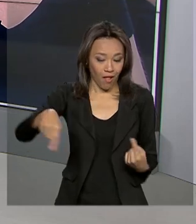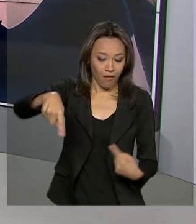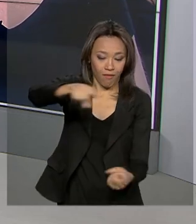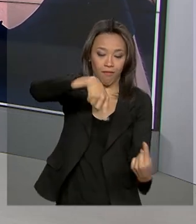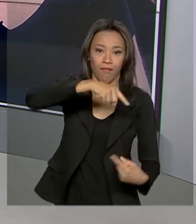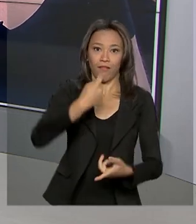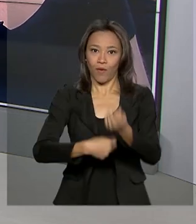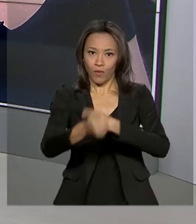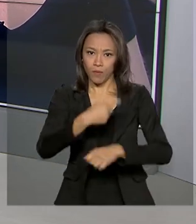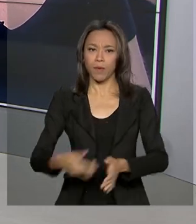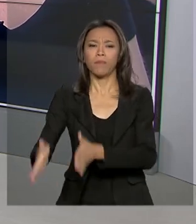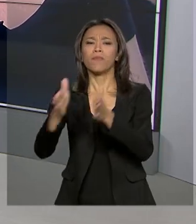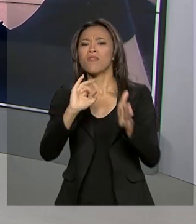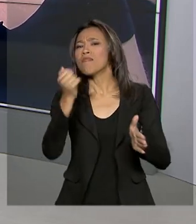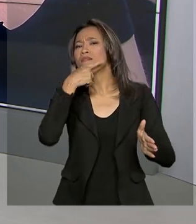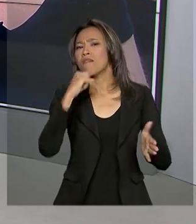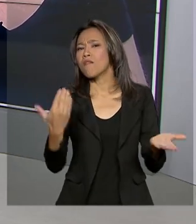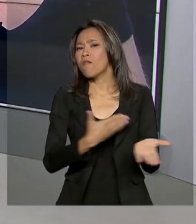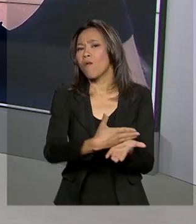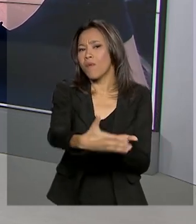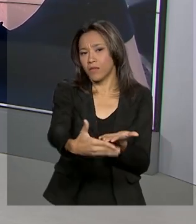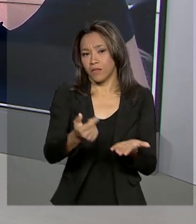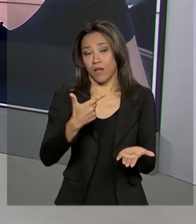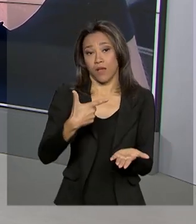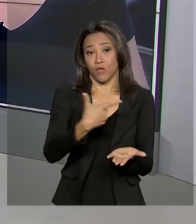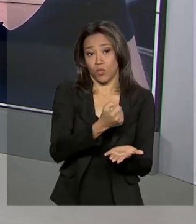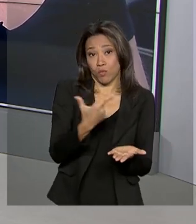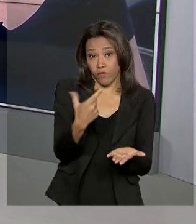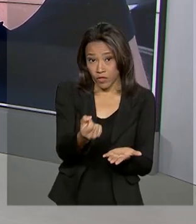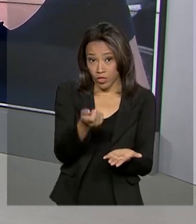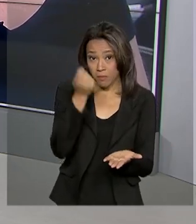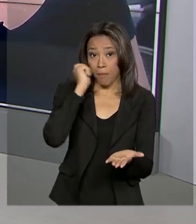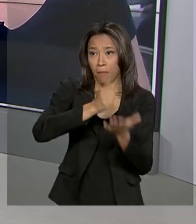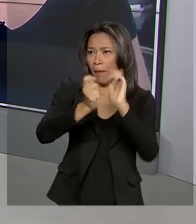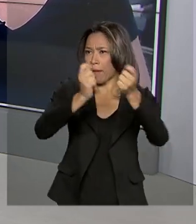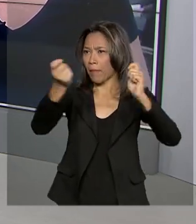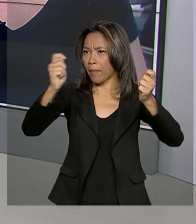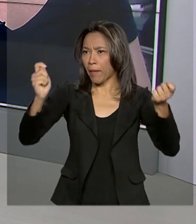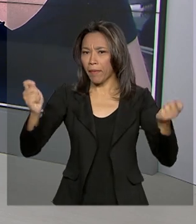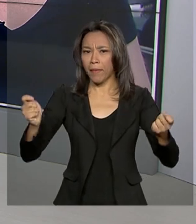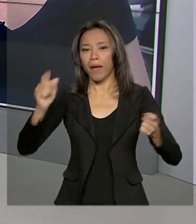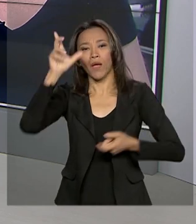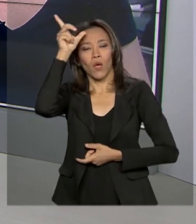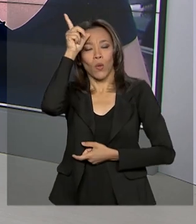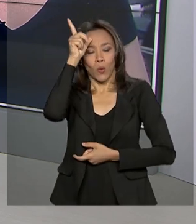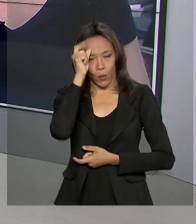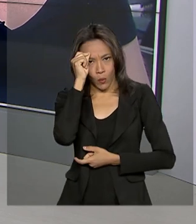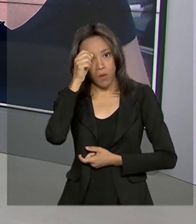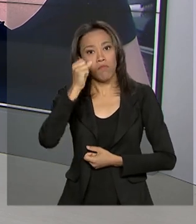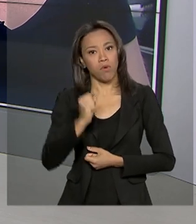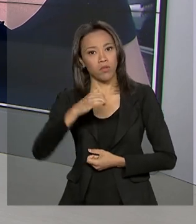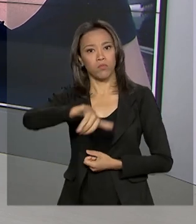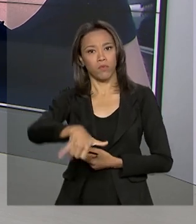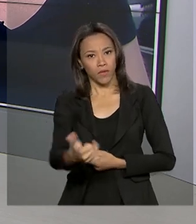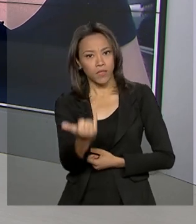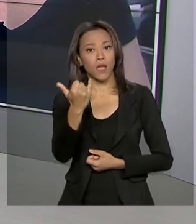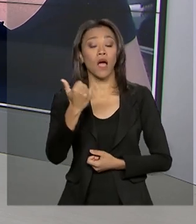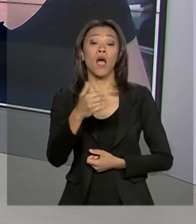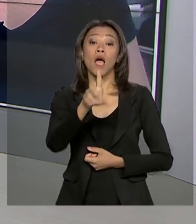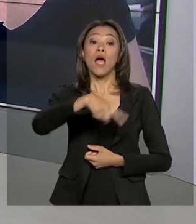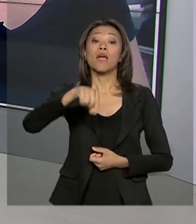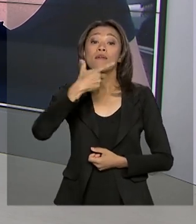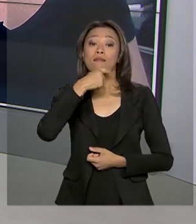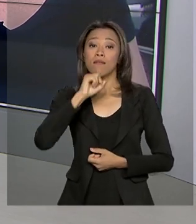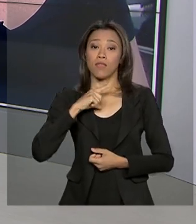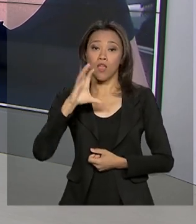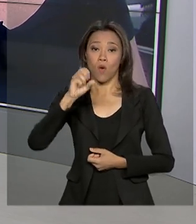E quem quer começar 2020 com as contas no azul, pode aproveitar algumas oportunidades. Os clientes da Caixa tem até 31 de